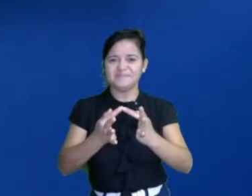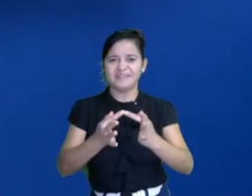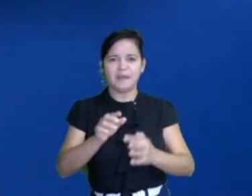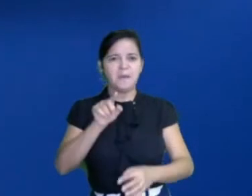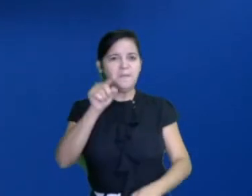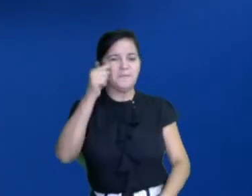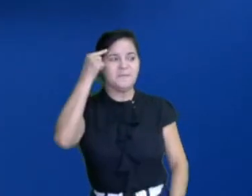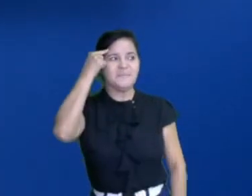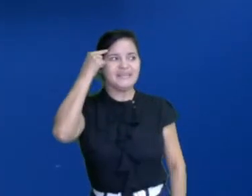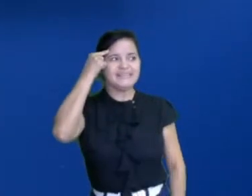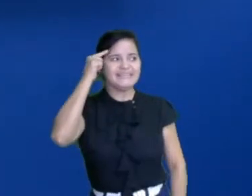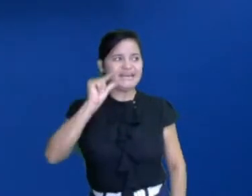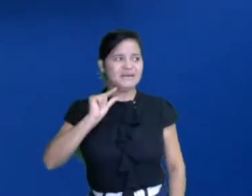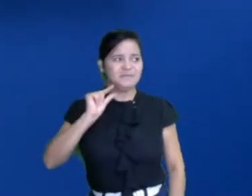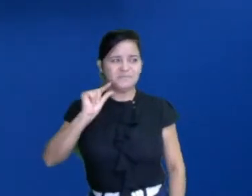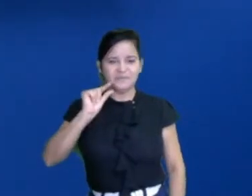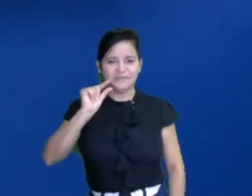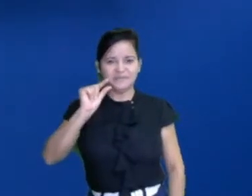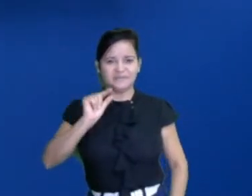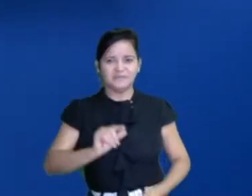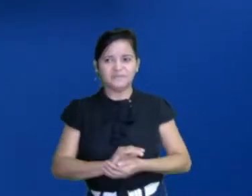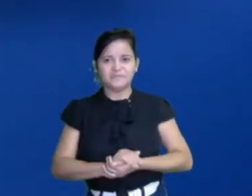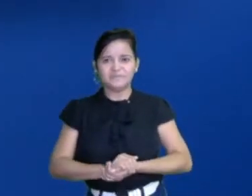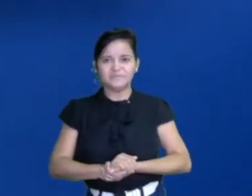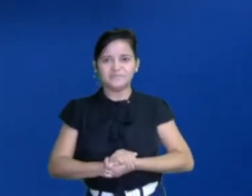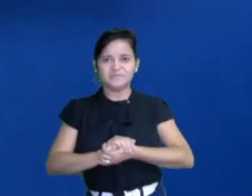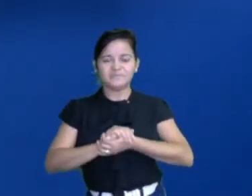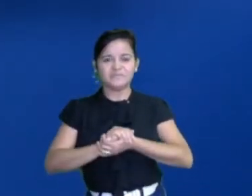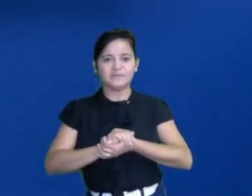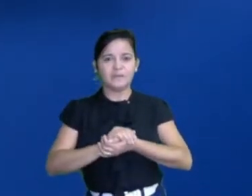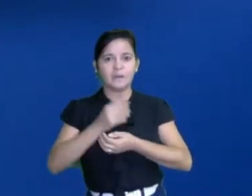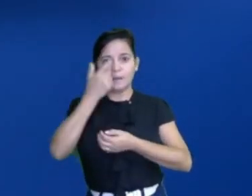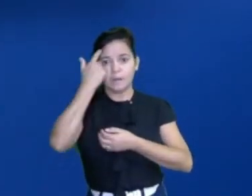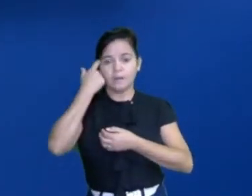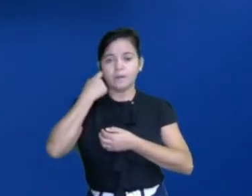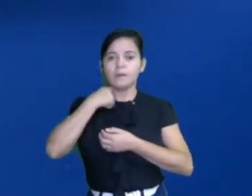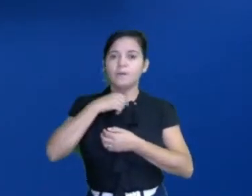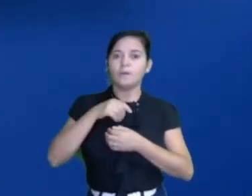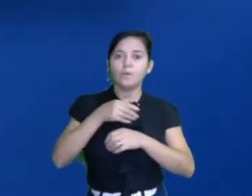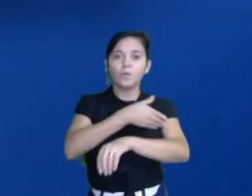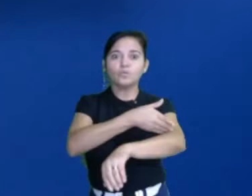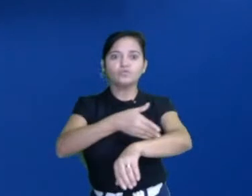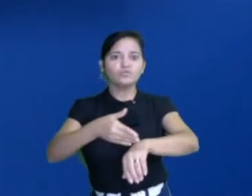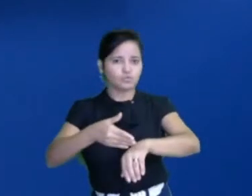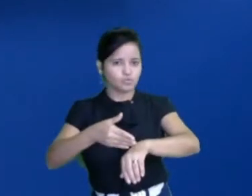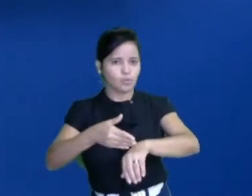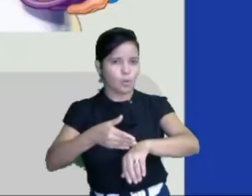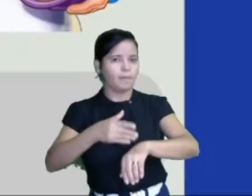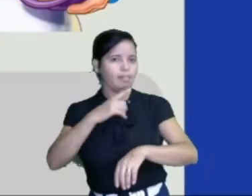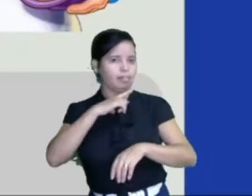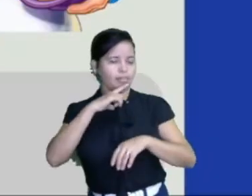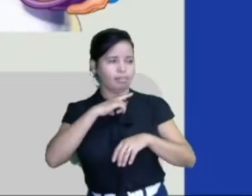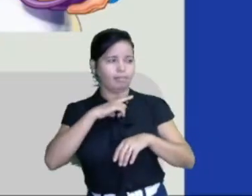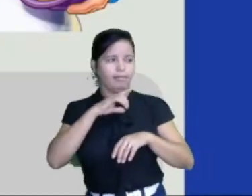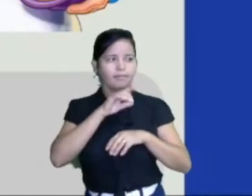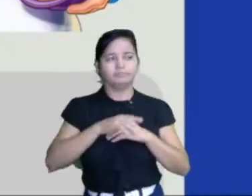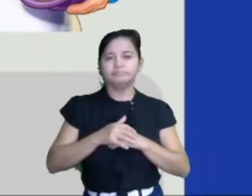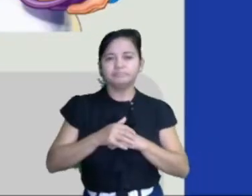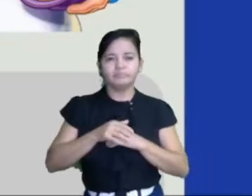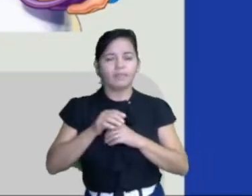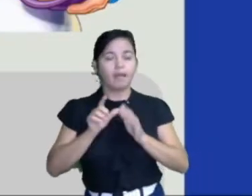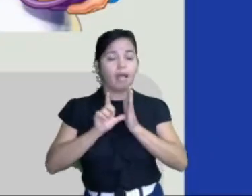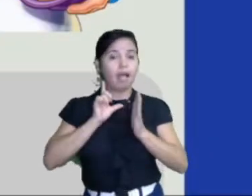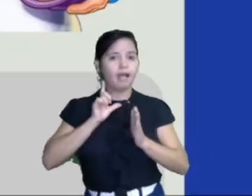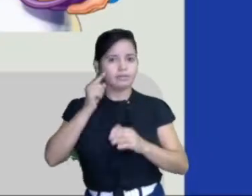parar pra pensar um pouquinho nos nossos costumes e hábitos. Mas antes de você pensar